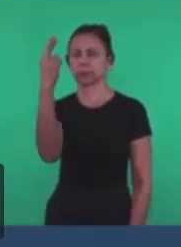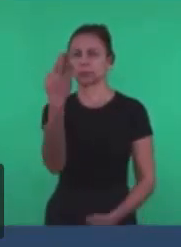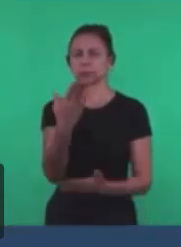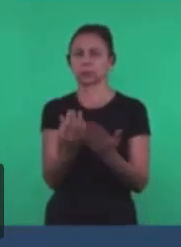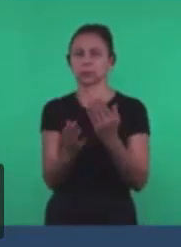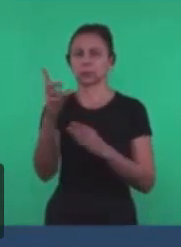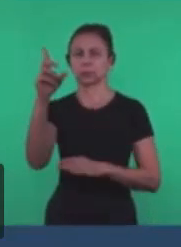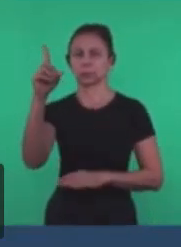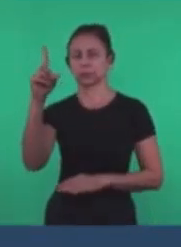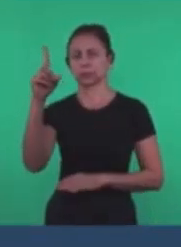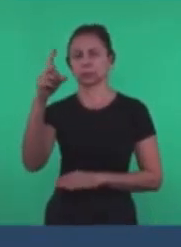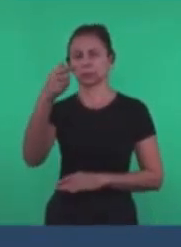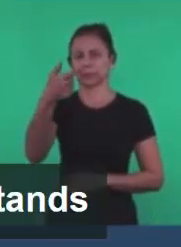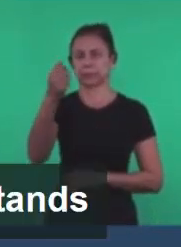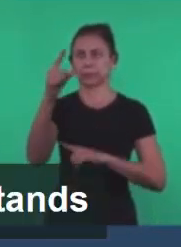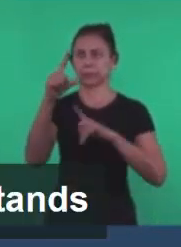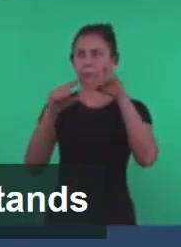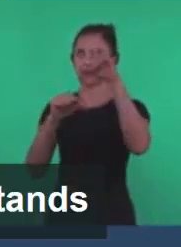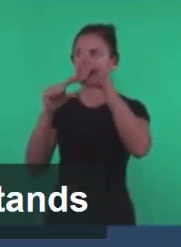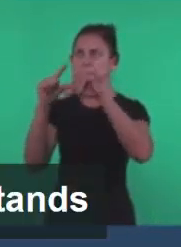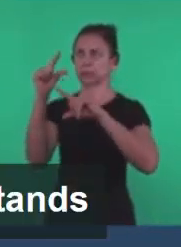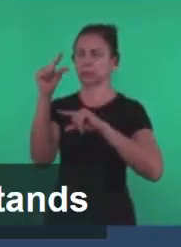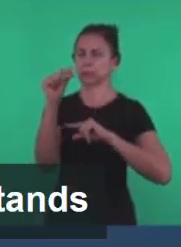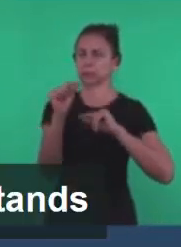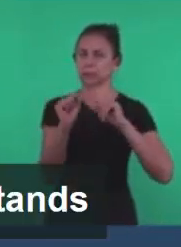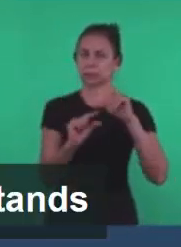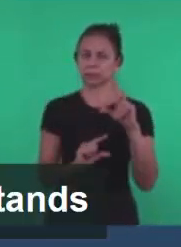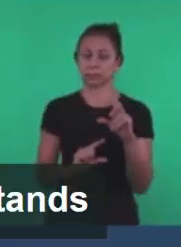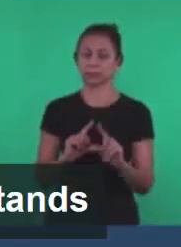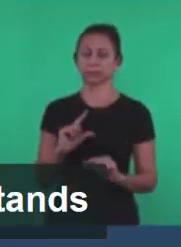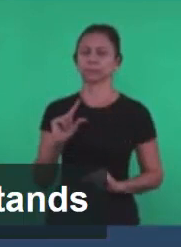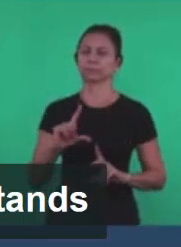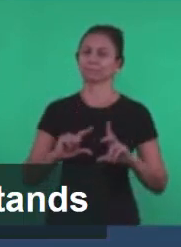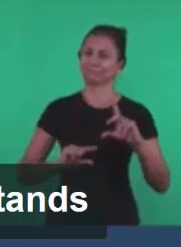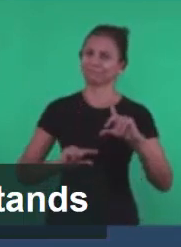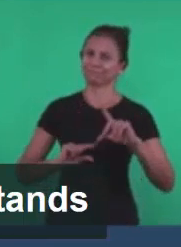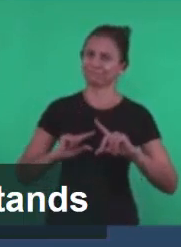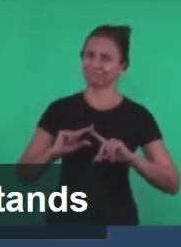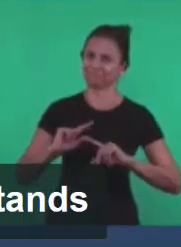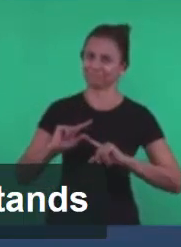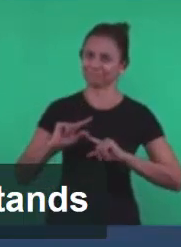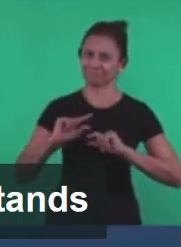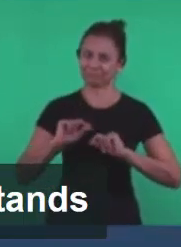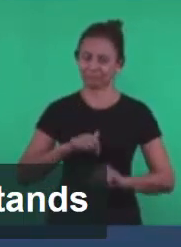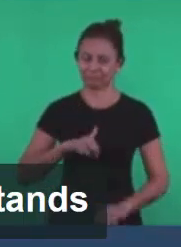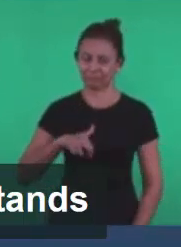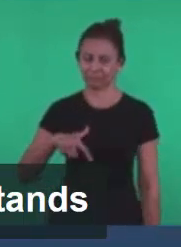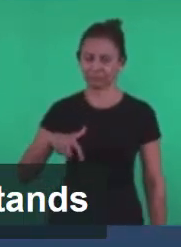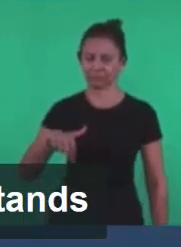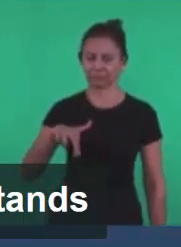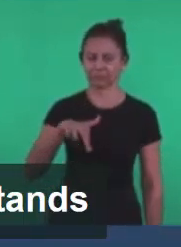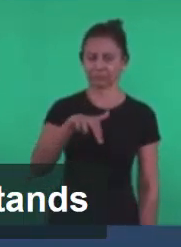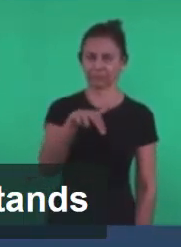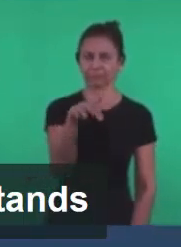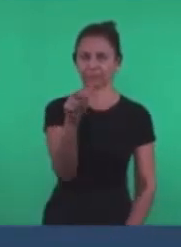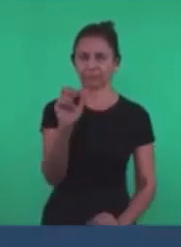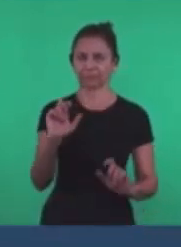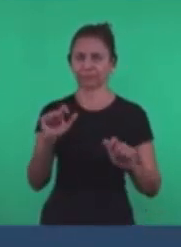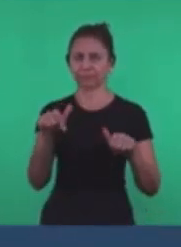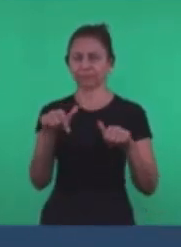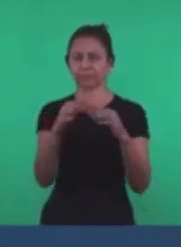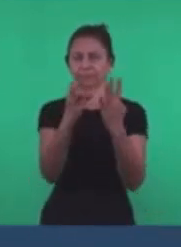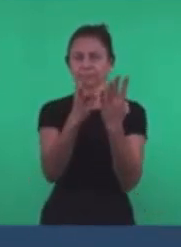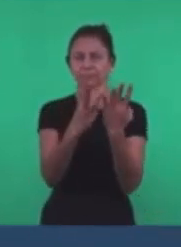sete estrelas E anda No meio E que anda No meio Dos sete Castiçais De ouro